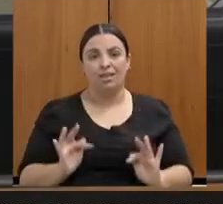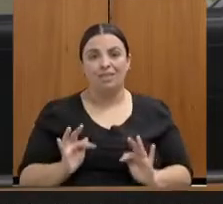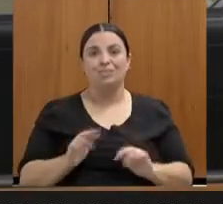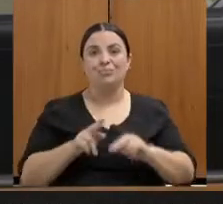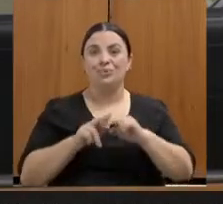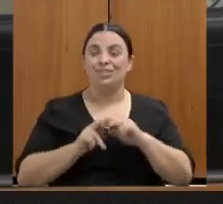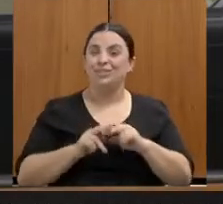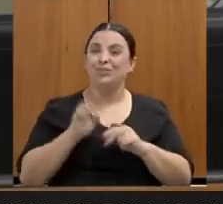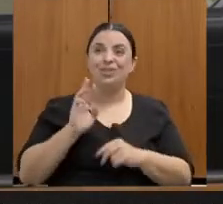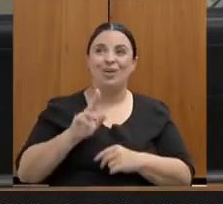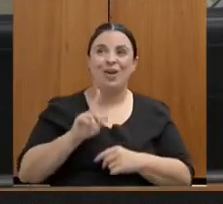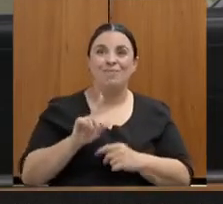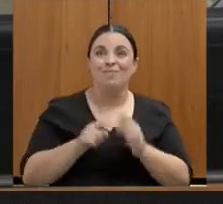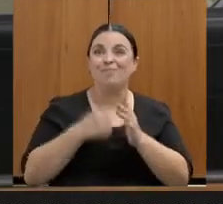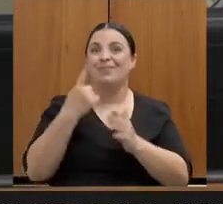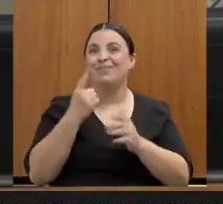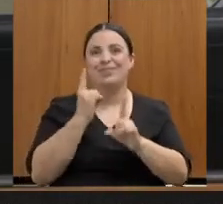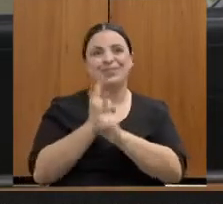encontra.